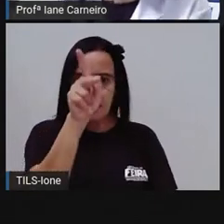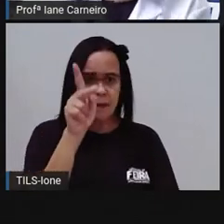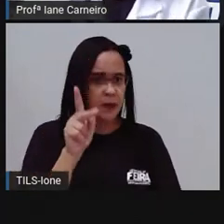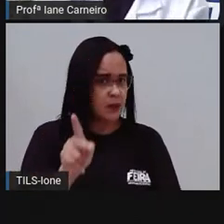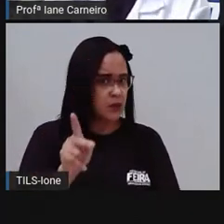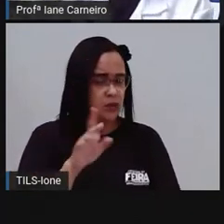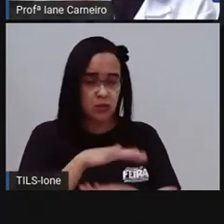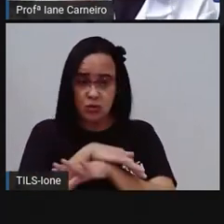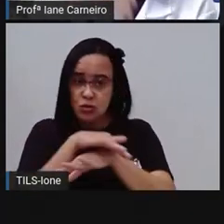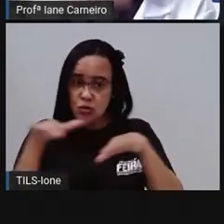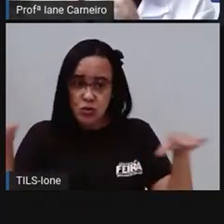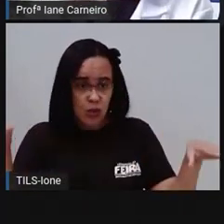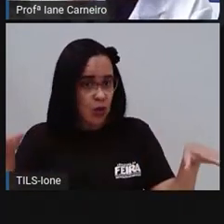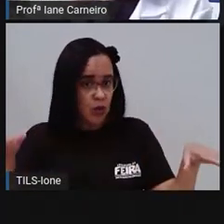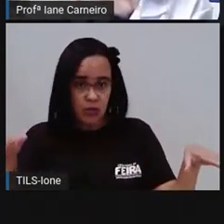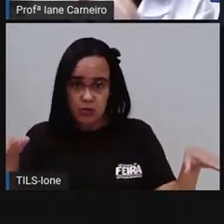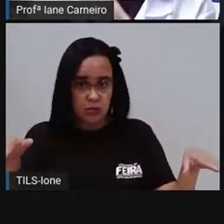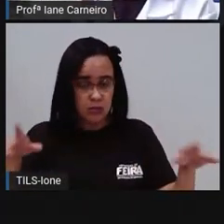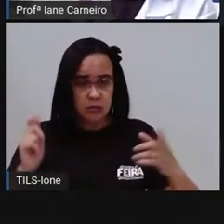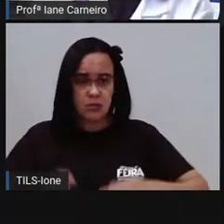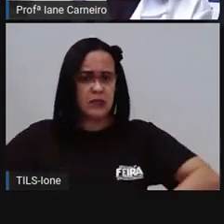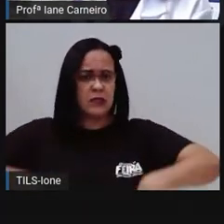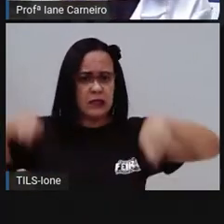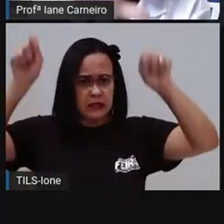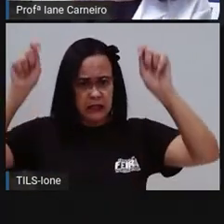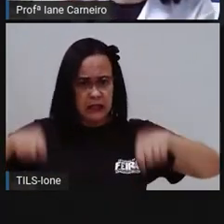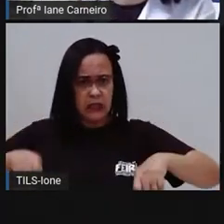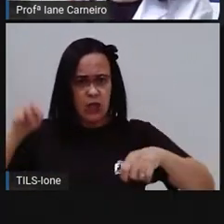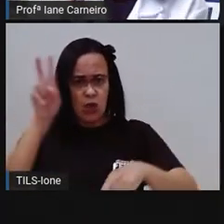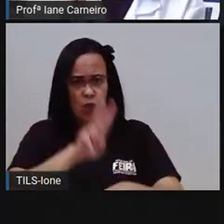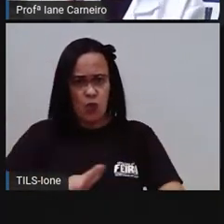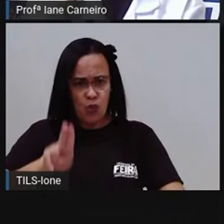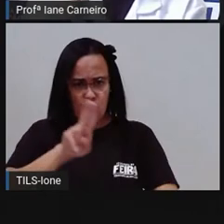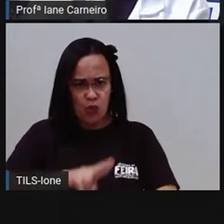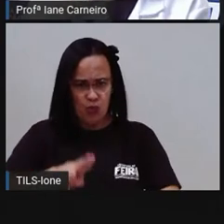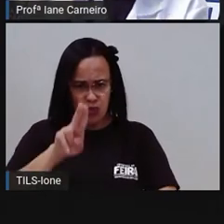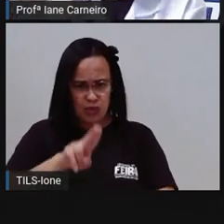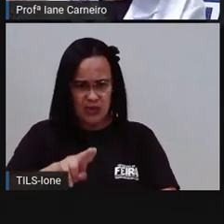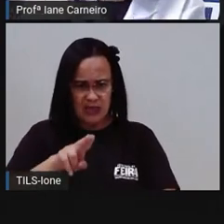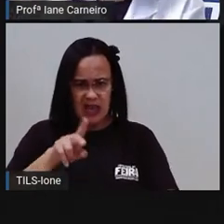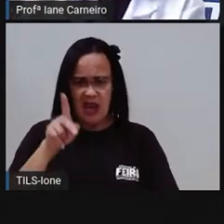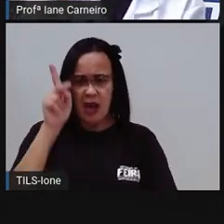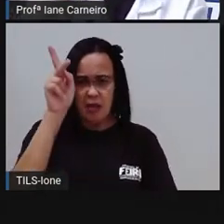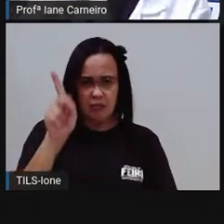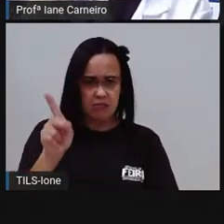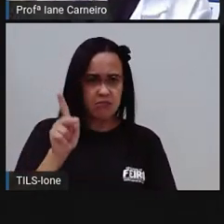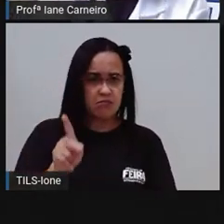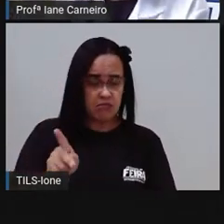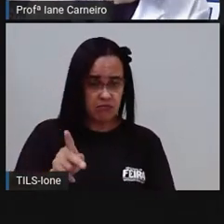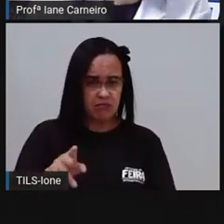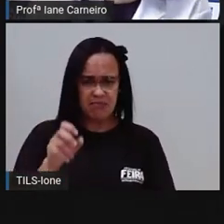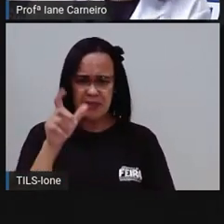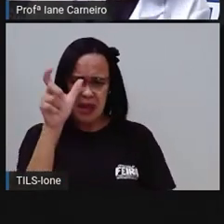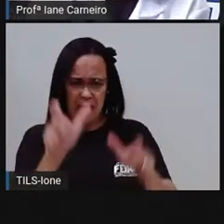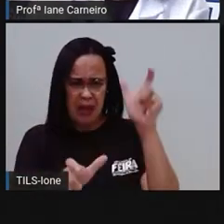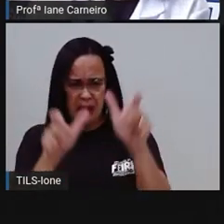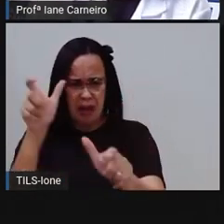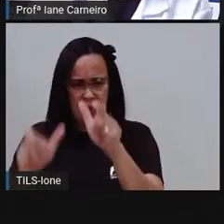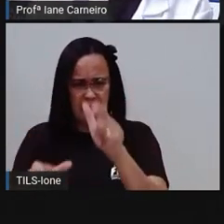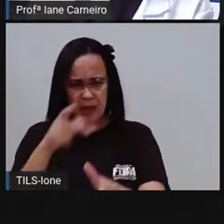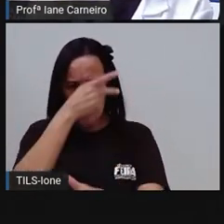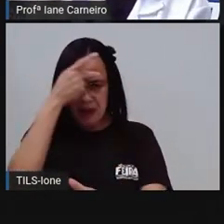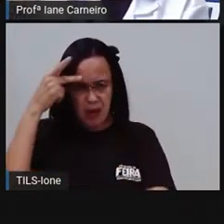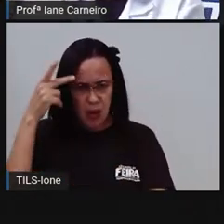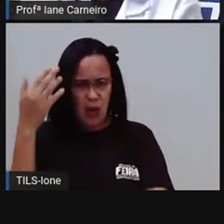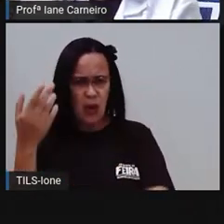pessoa usou, mas aquele que está usando no momento, só você vai usar, né? Por esses motivos que a Pró falou também do travesseiro,